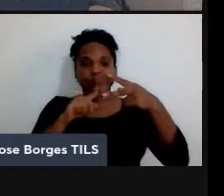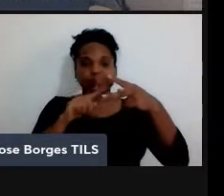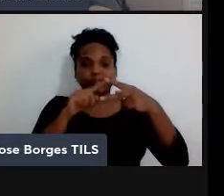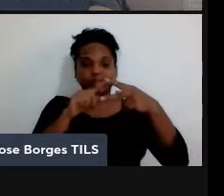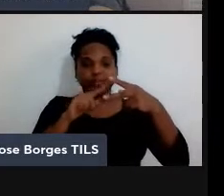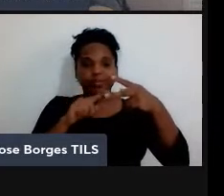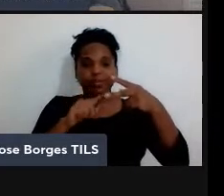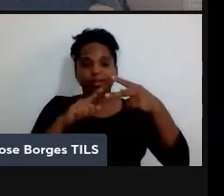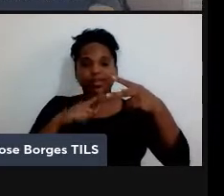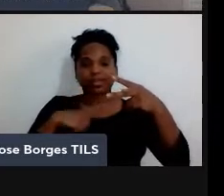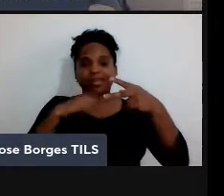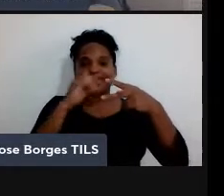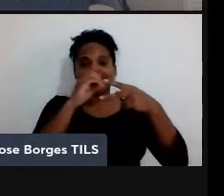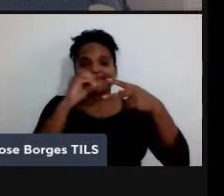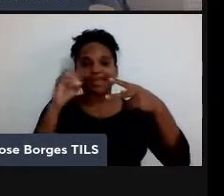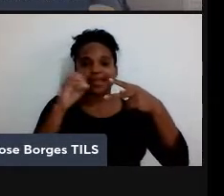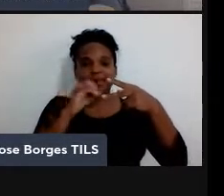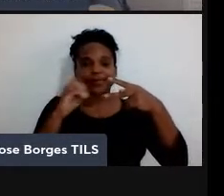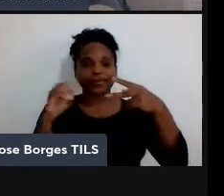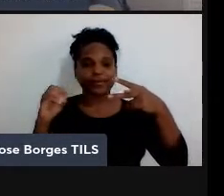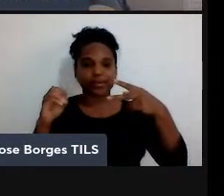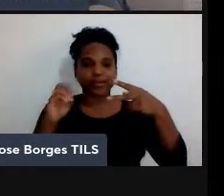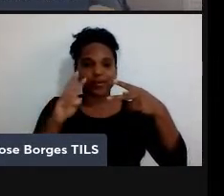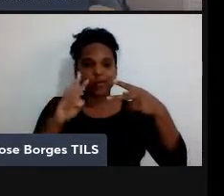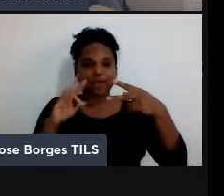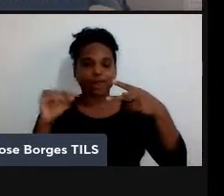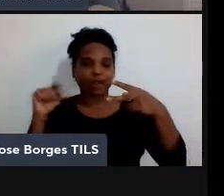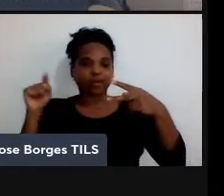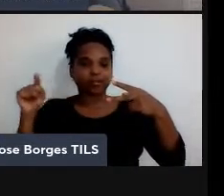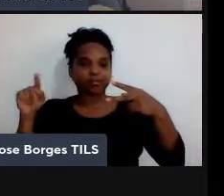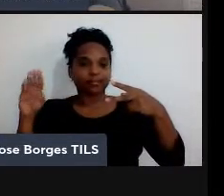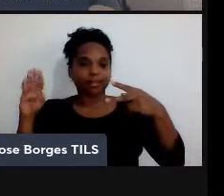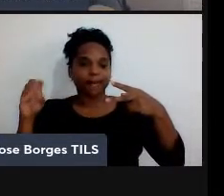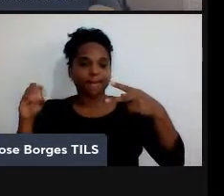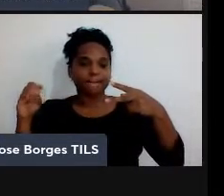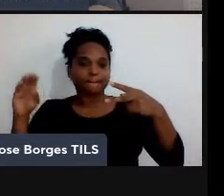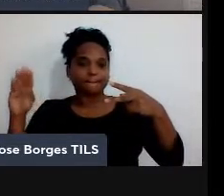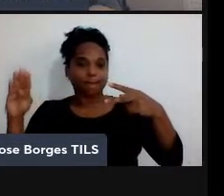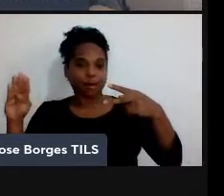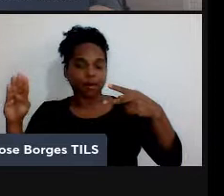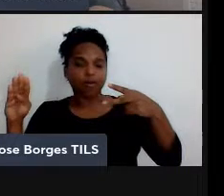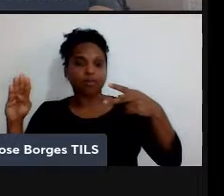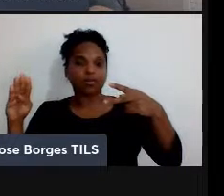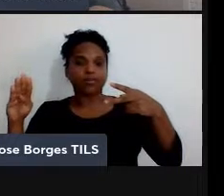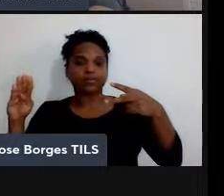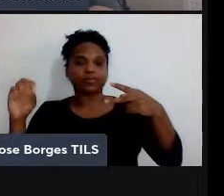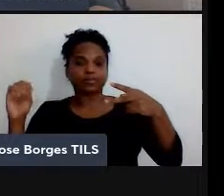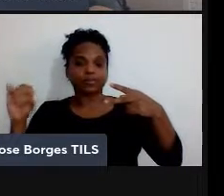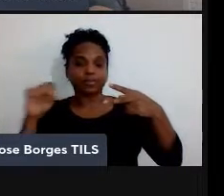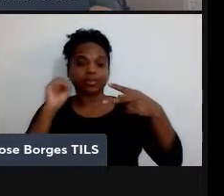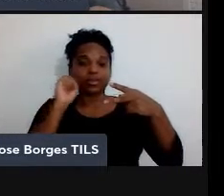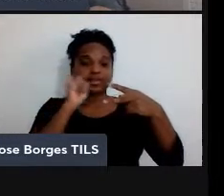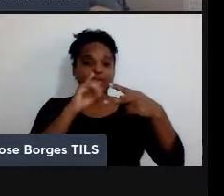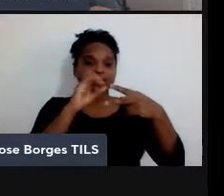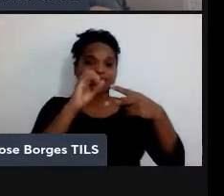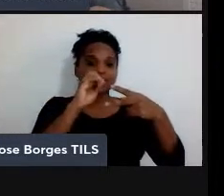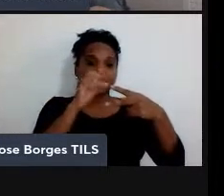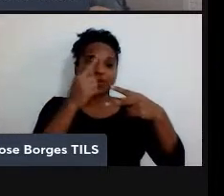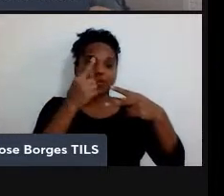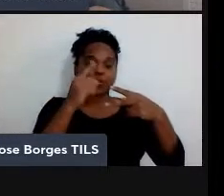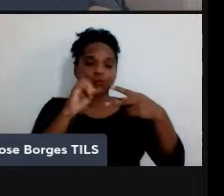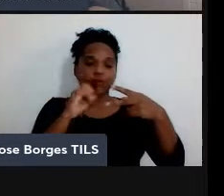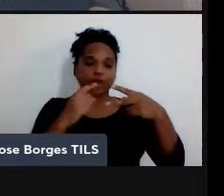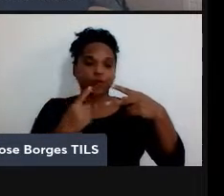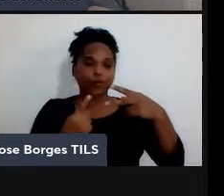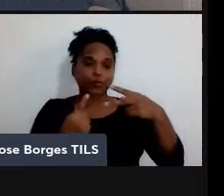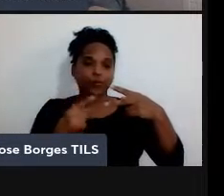estado zero, zero, o estado que vai estar lá no Bob é psi. Se for zero e um aqui na Alice, o estado que vai estar lá no Bob